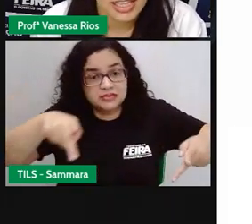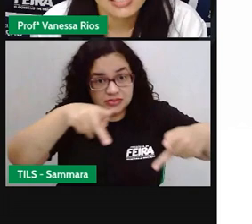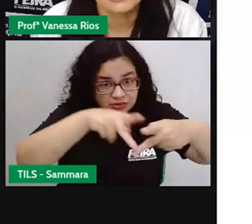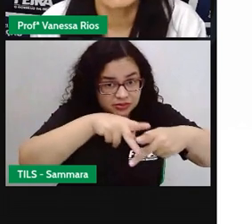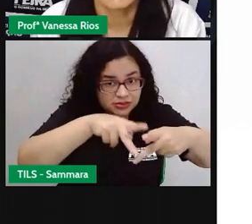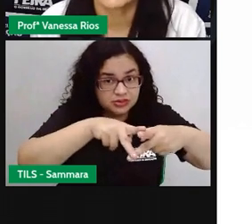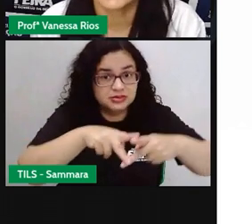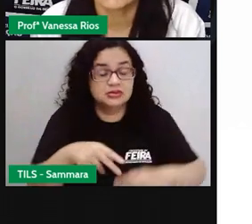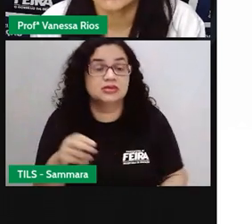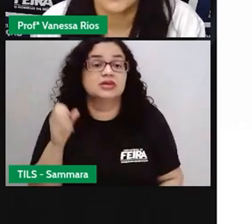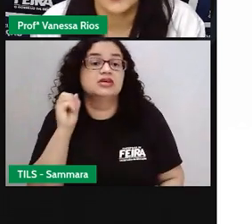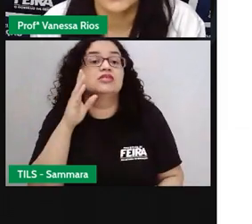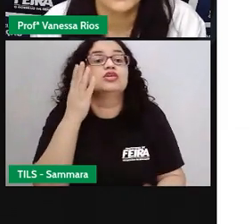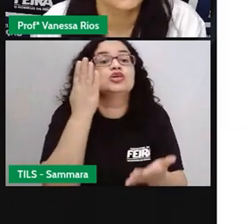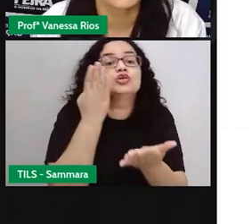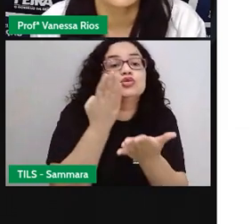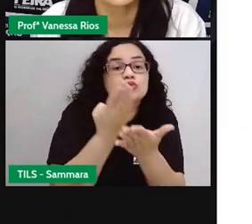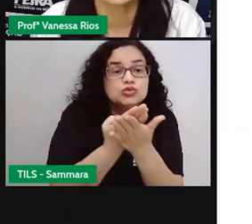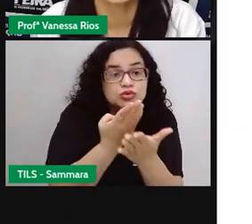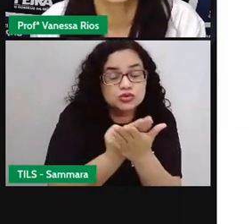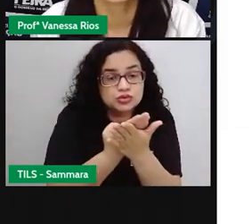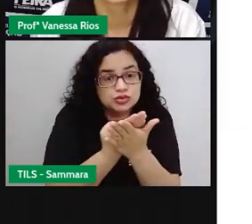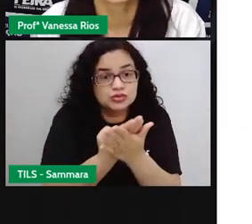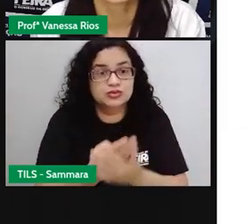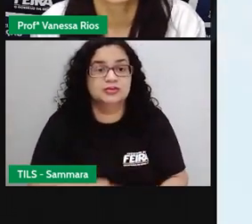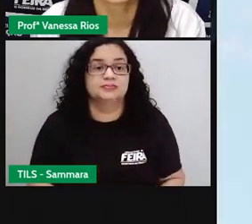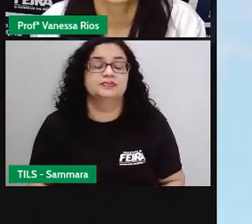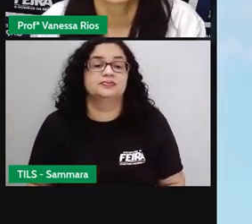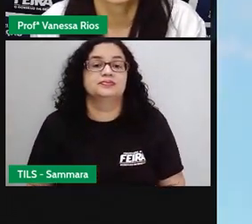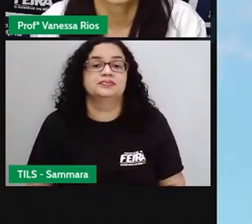atendidas? Vamos lá estudar um pouquinho sobre isso?